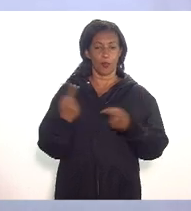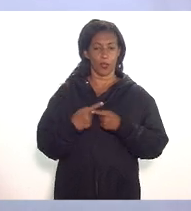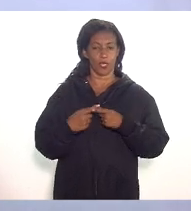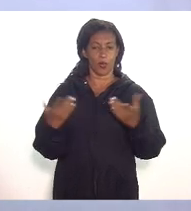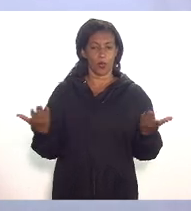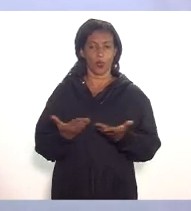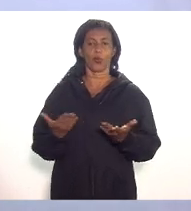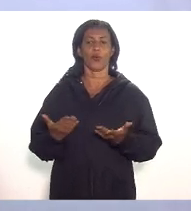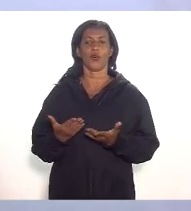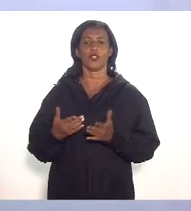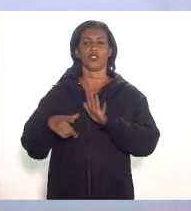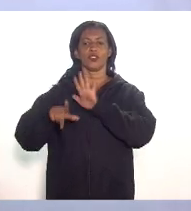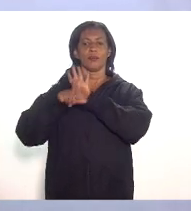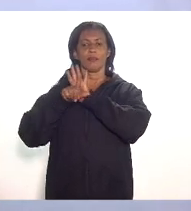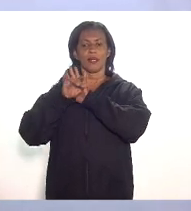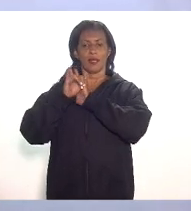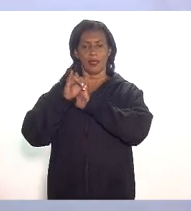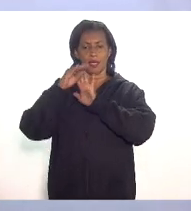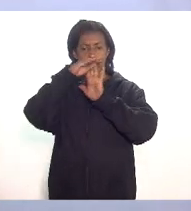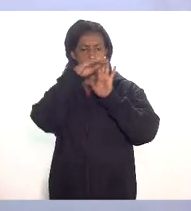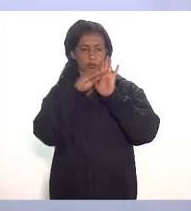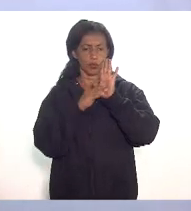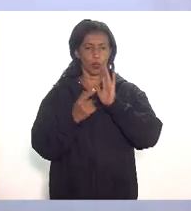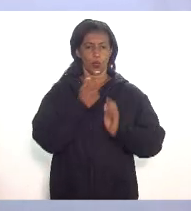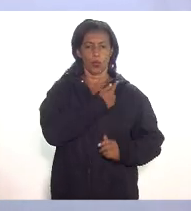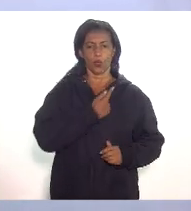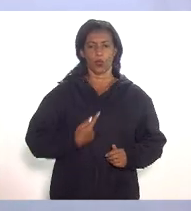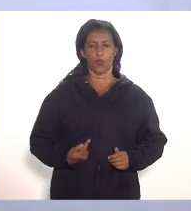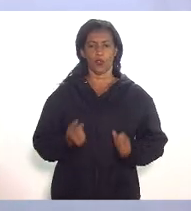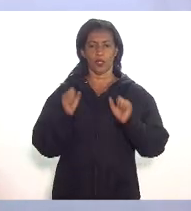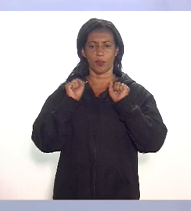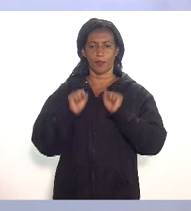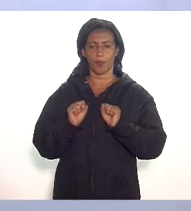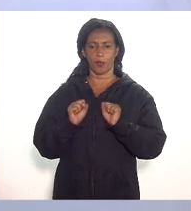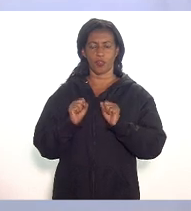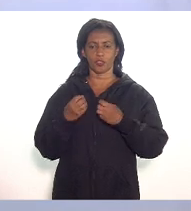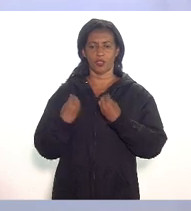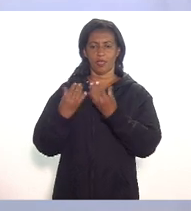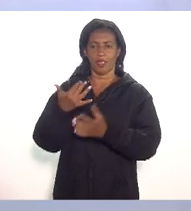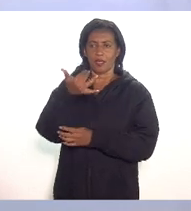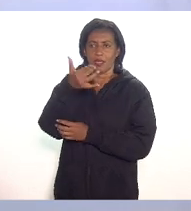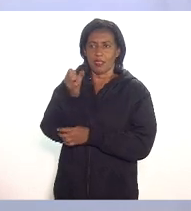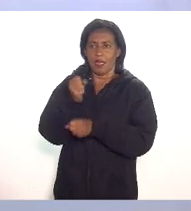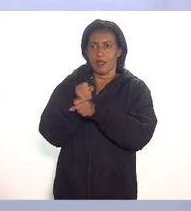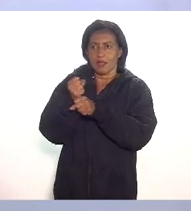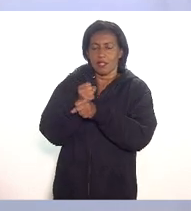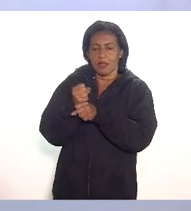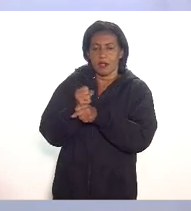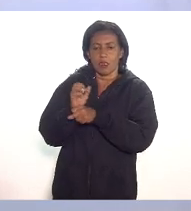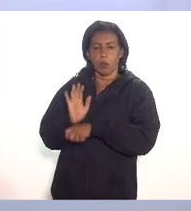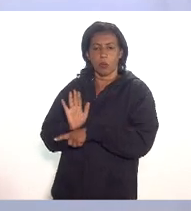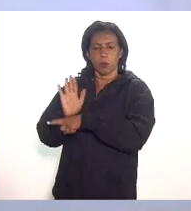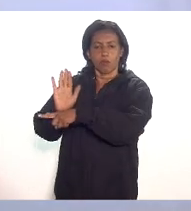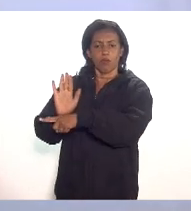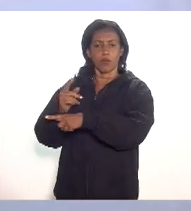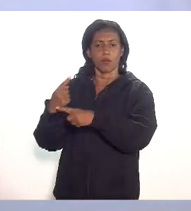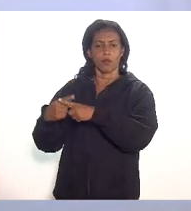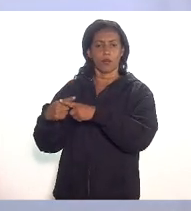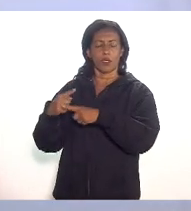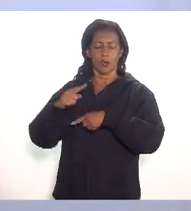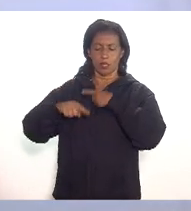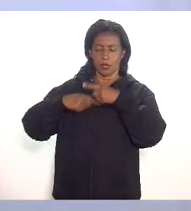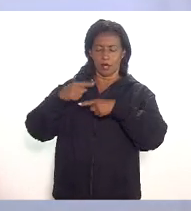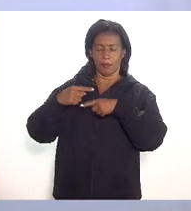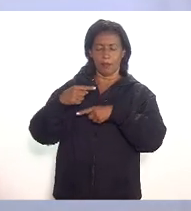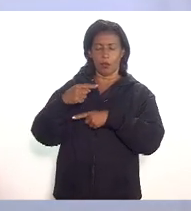pela legislação o governo pode dar somente 10 anos de benefício porque após 2032 deveria